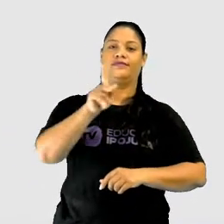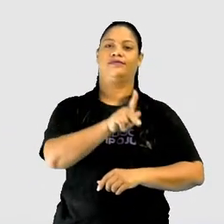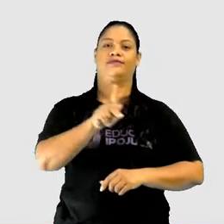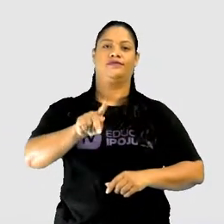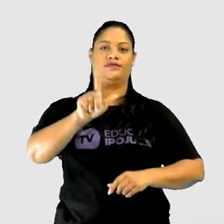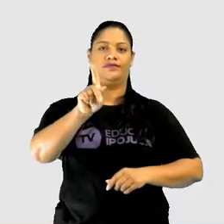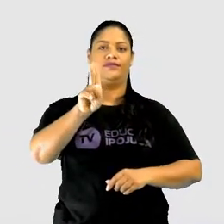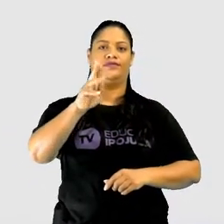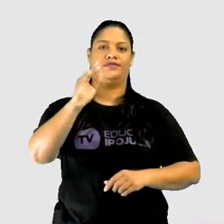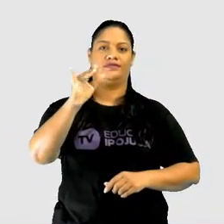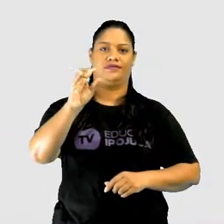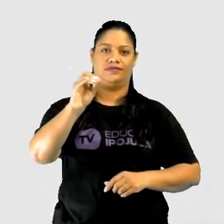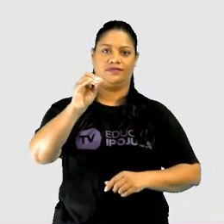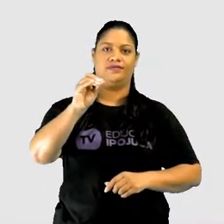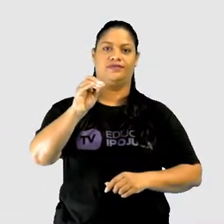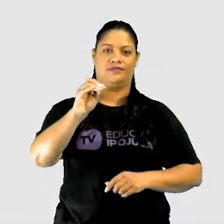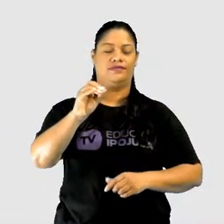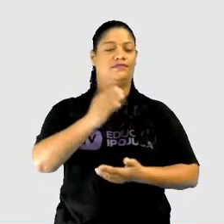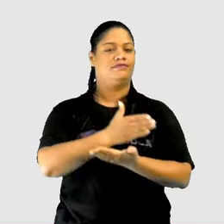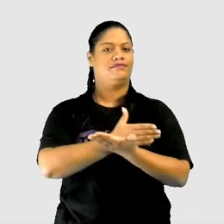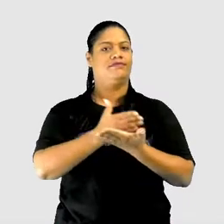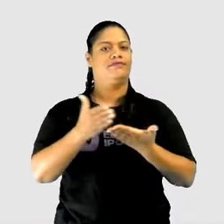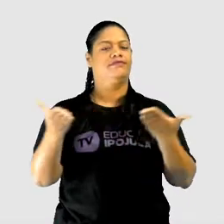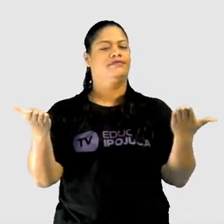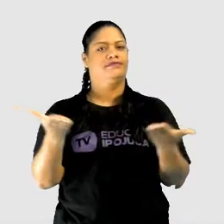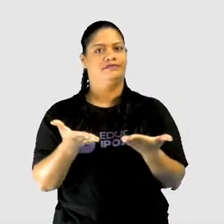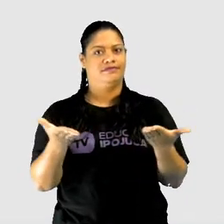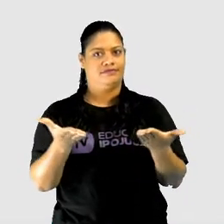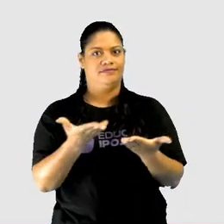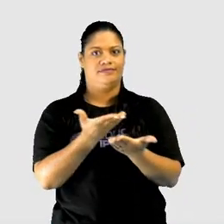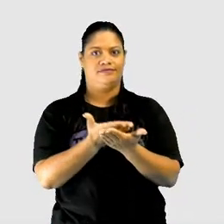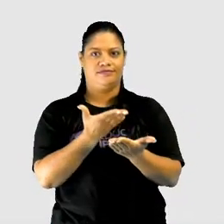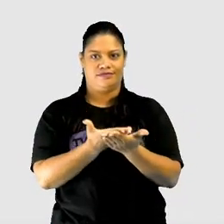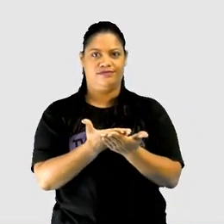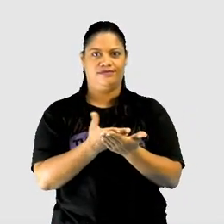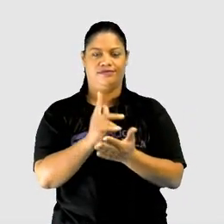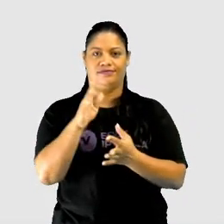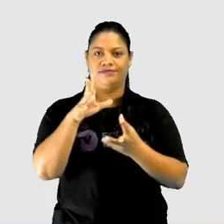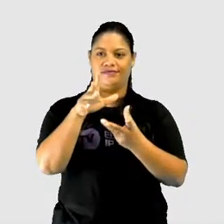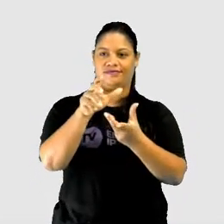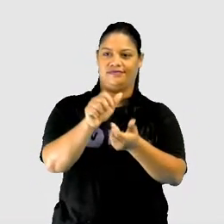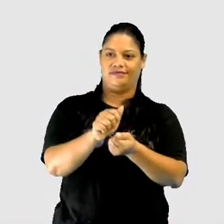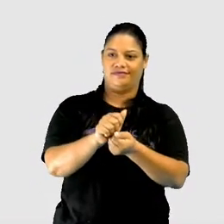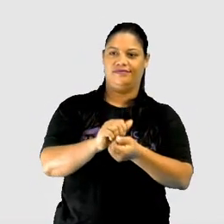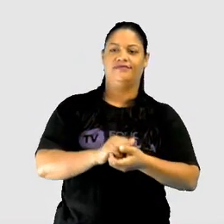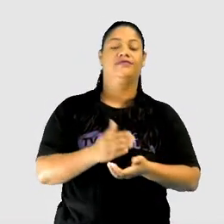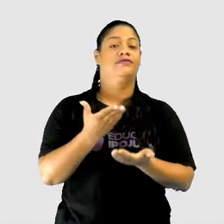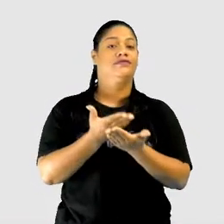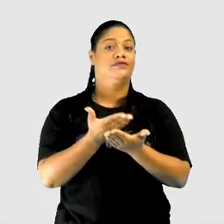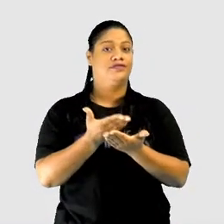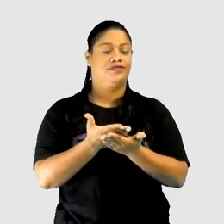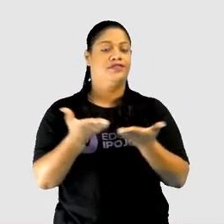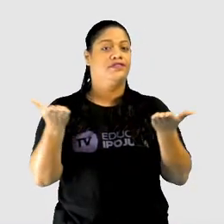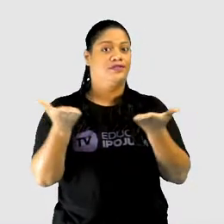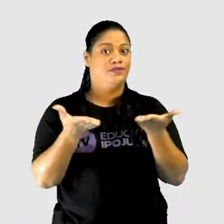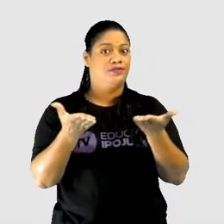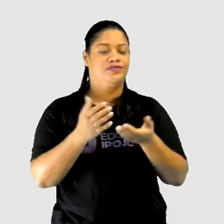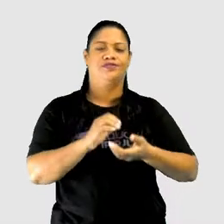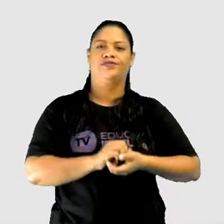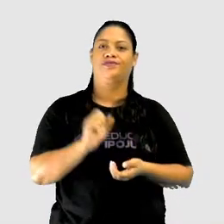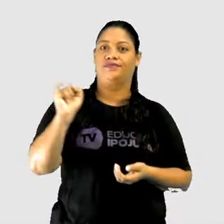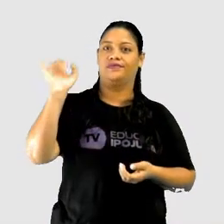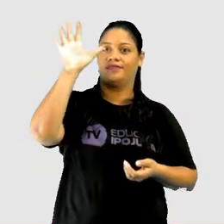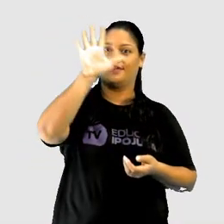o professor Lúcio Neto e nós vamos começar agora a nossa aula de Geografia. E vamos falar hoje sobre